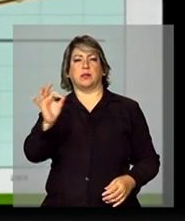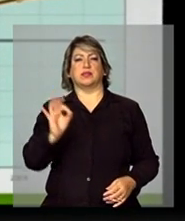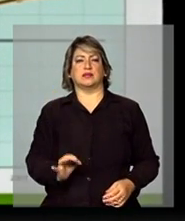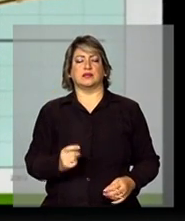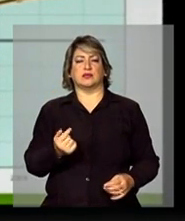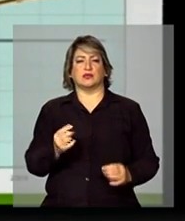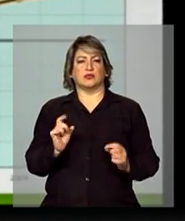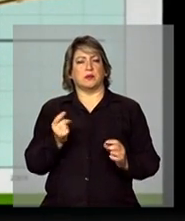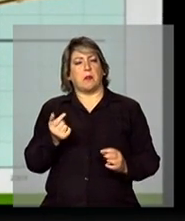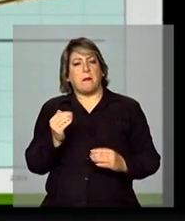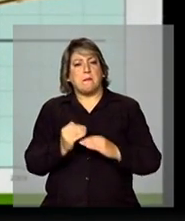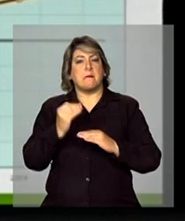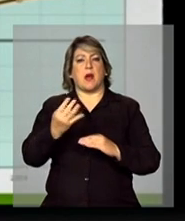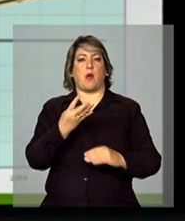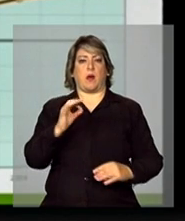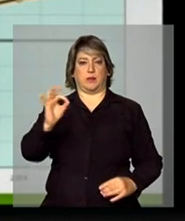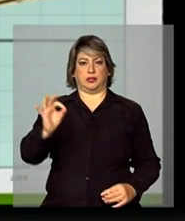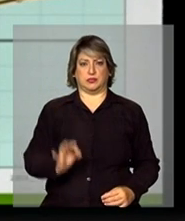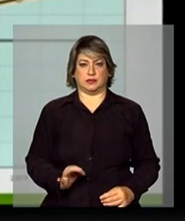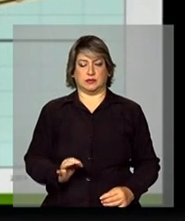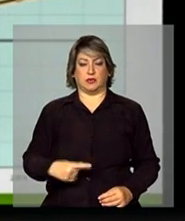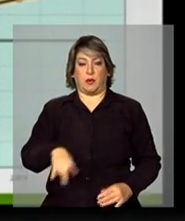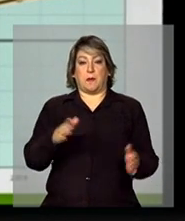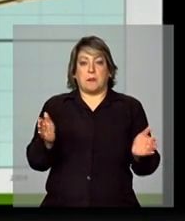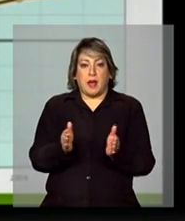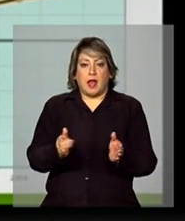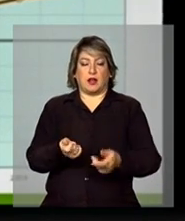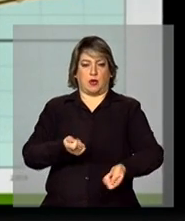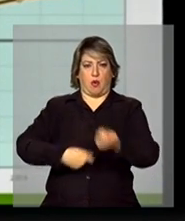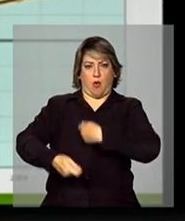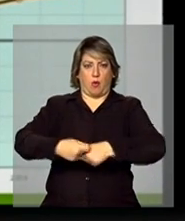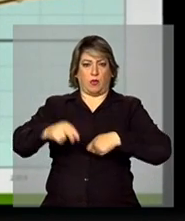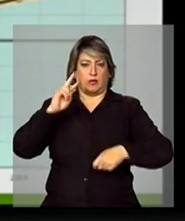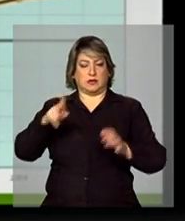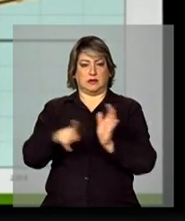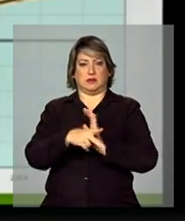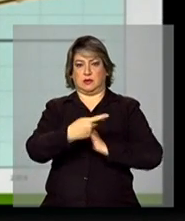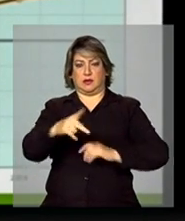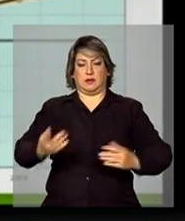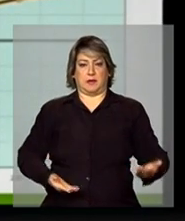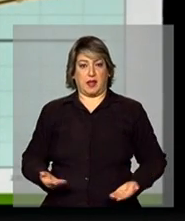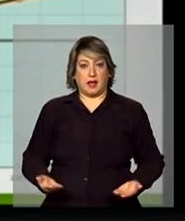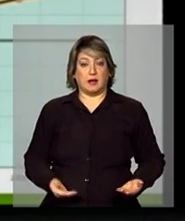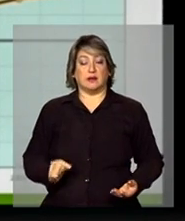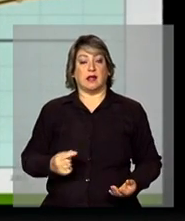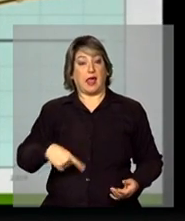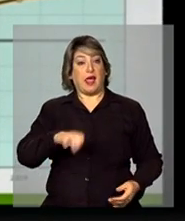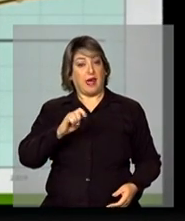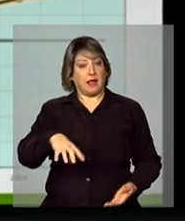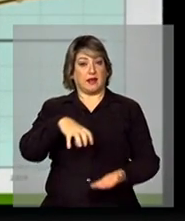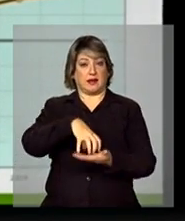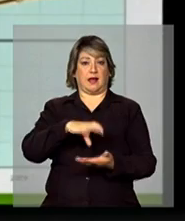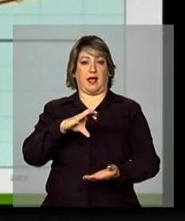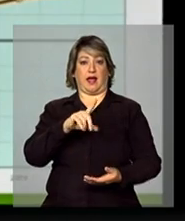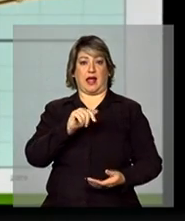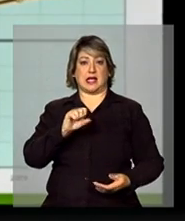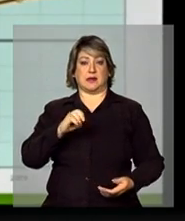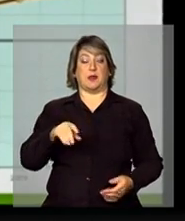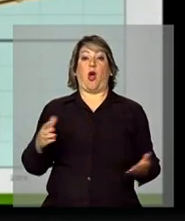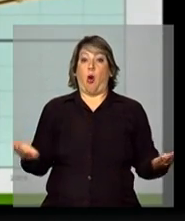pouco mais de 40% dos pequenos empreendedores e dos seus empregados eram classe média. Hoje,